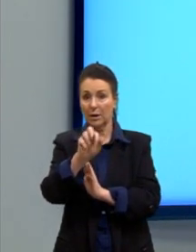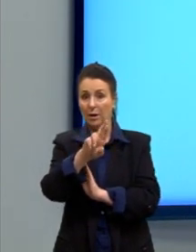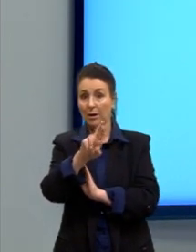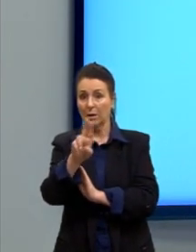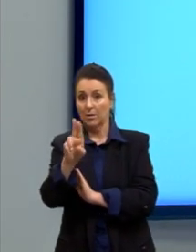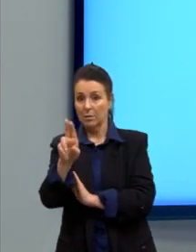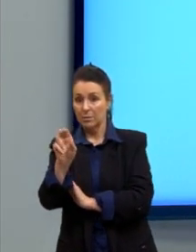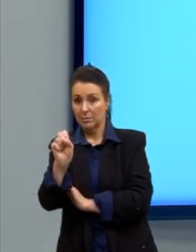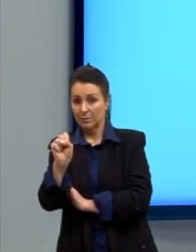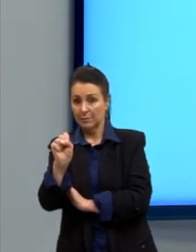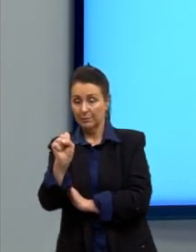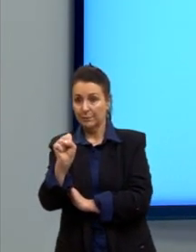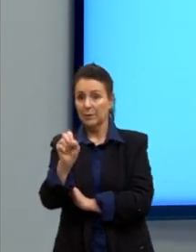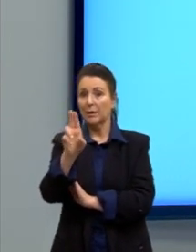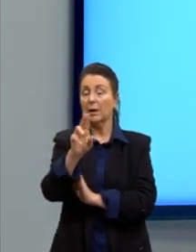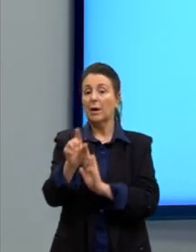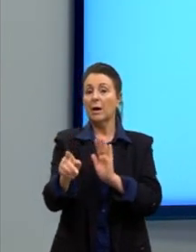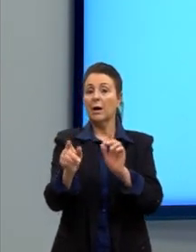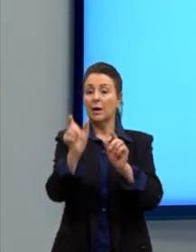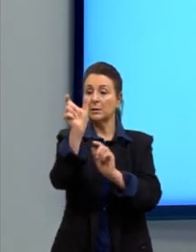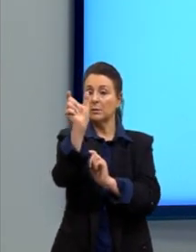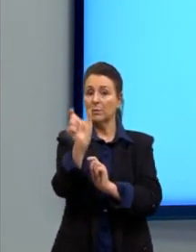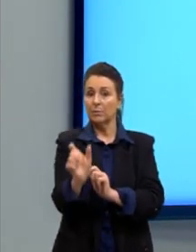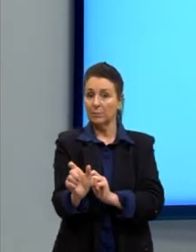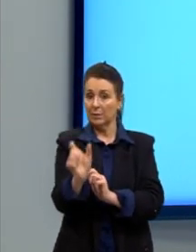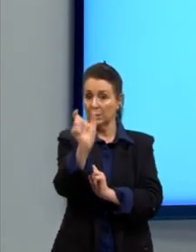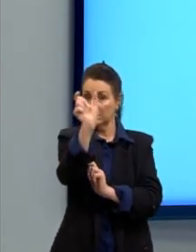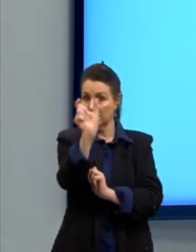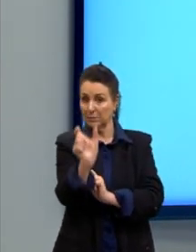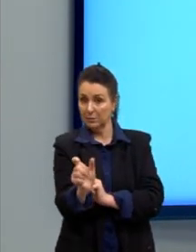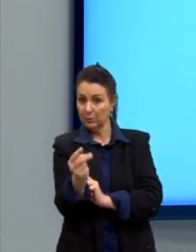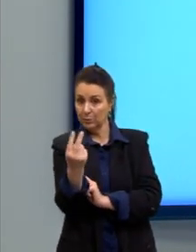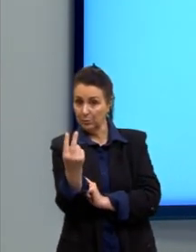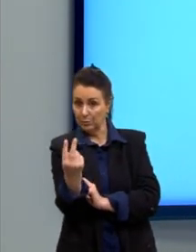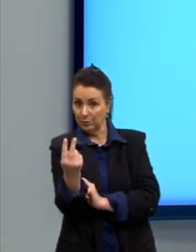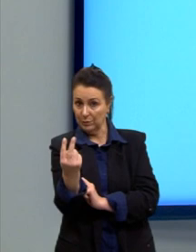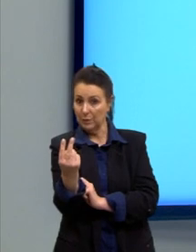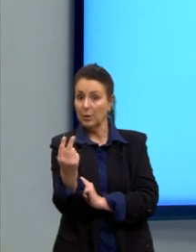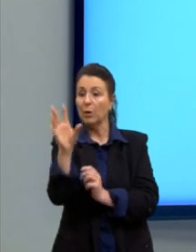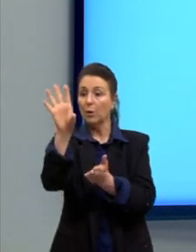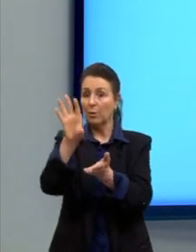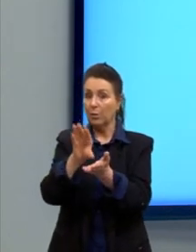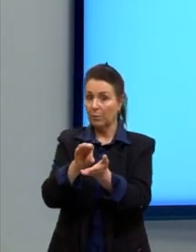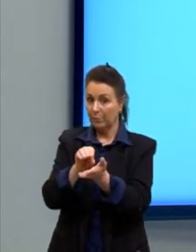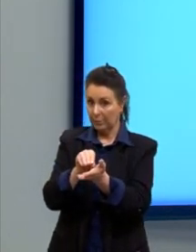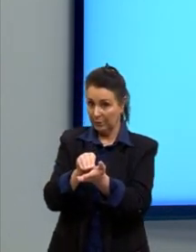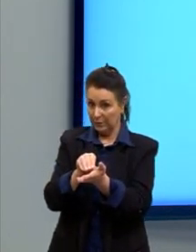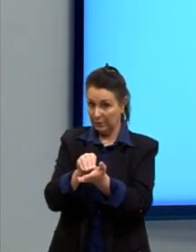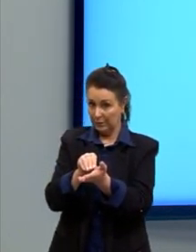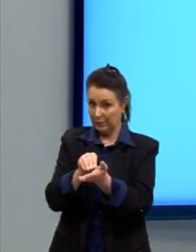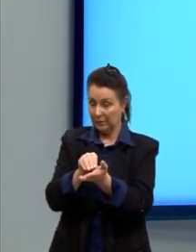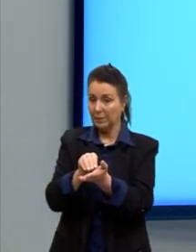Então, nós pegamos as duas primeiras colunas, repetimos lá no finalzinho da matriz e igualamos a zero.